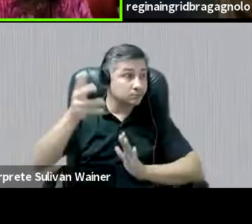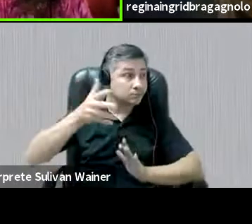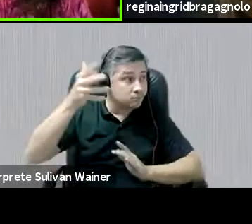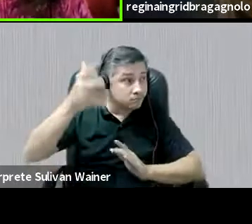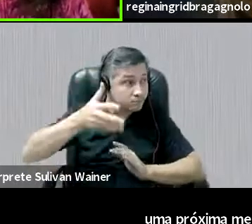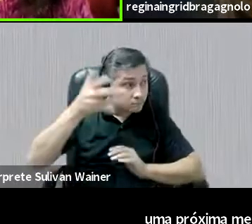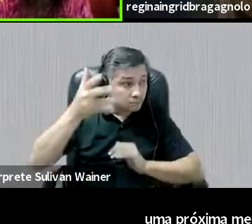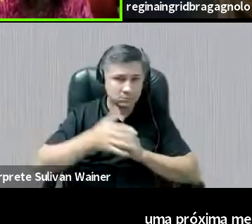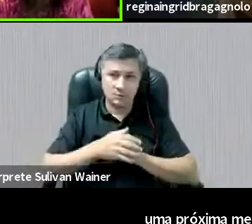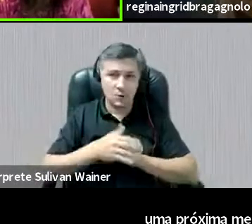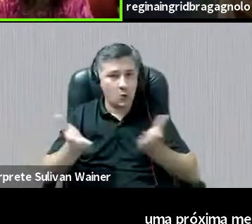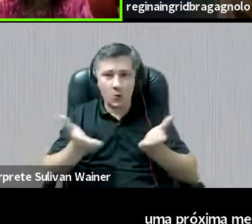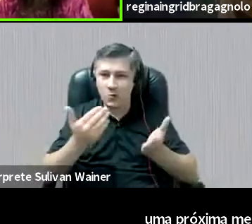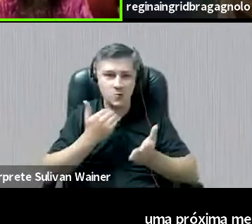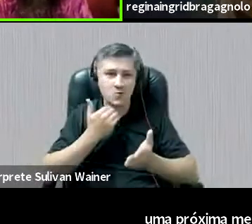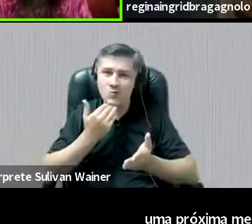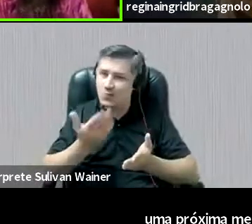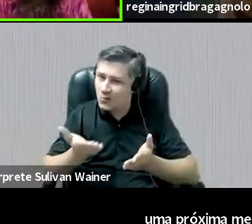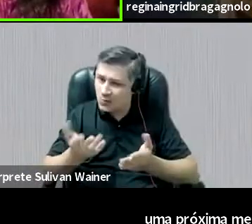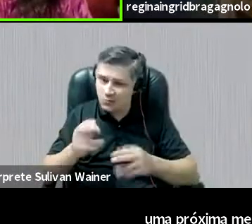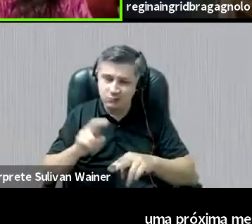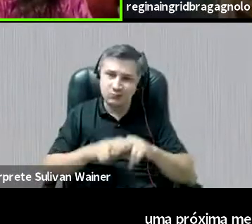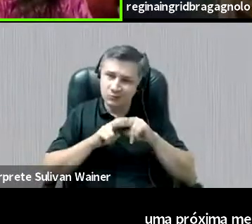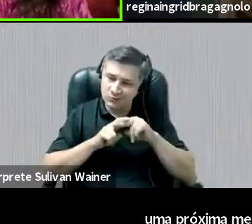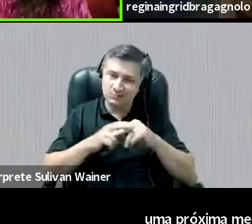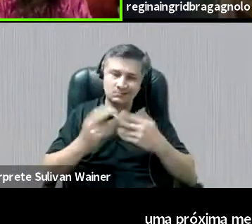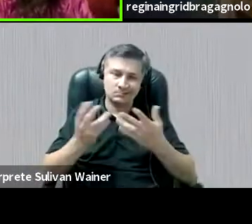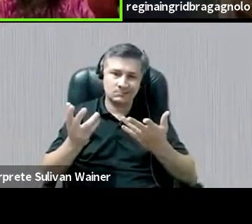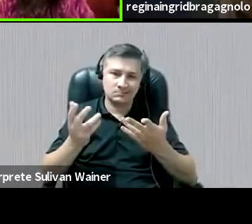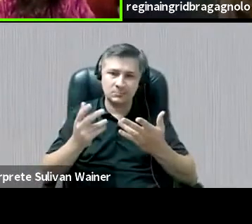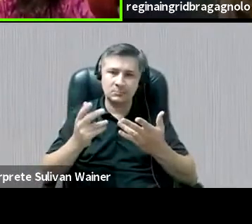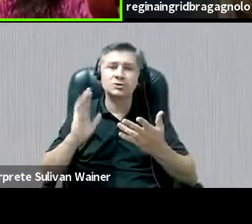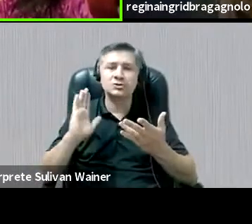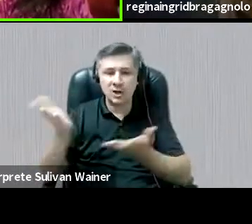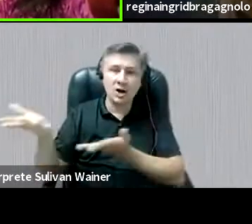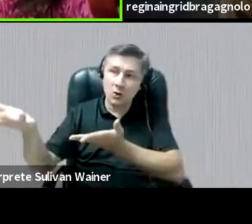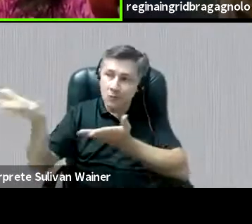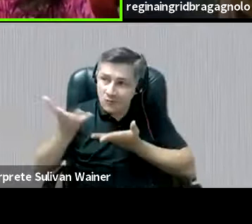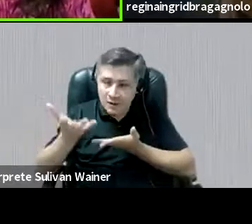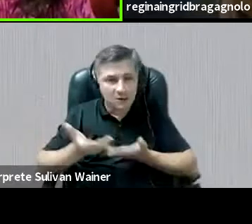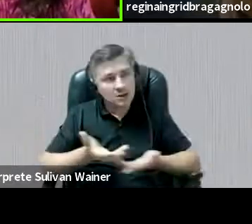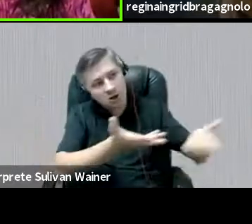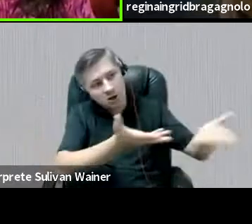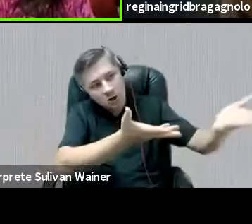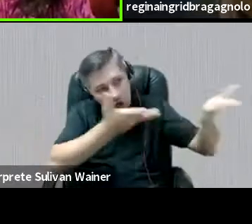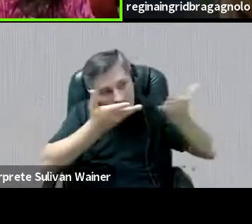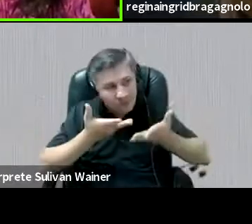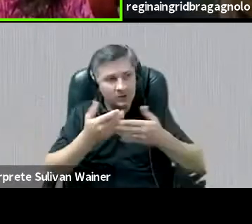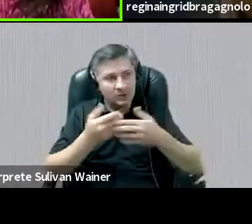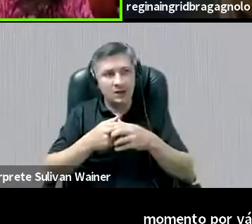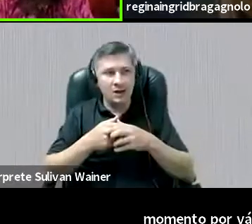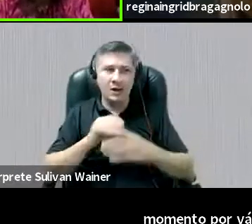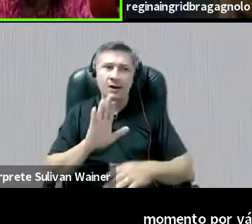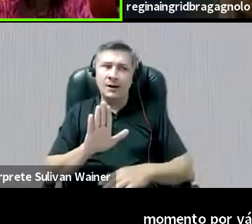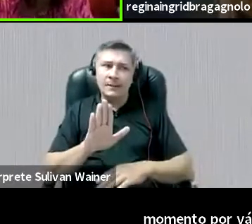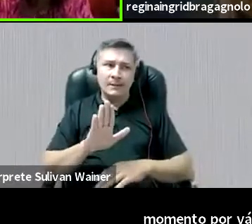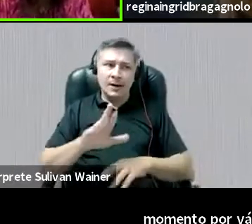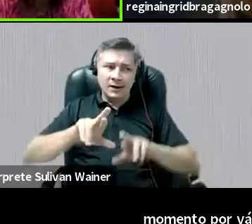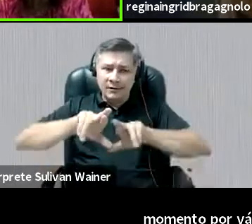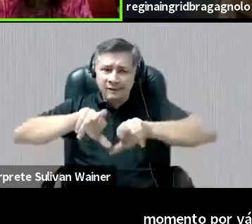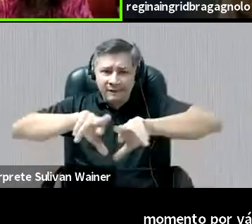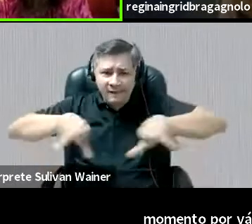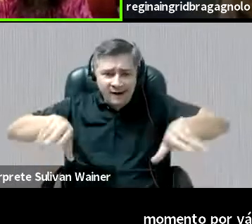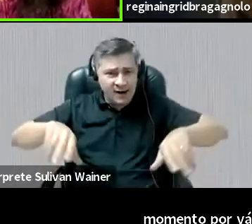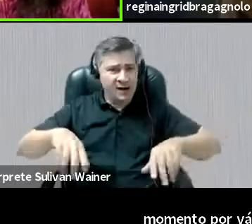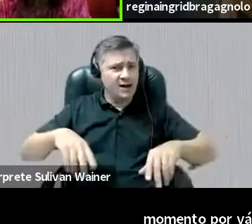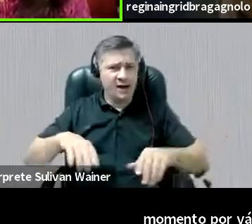Não foi possível nesse momento por várias razões. Eu, inclusive, fiz o convite, né? Mas essa diversidade não